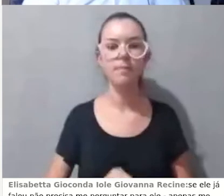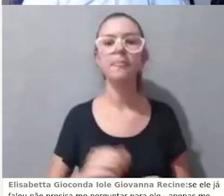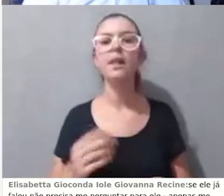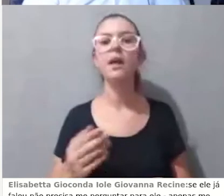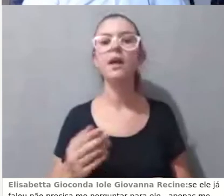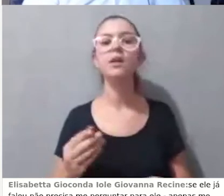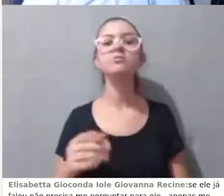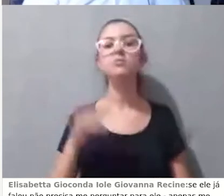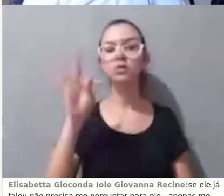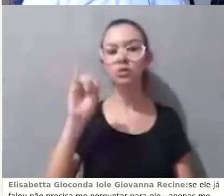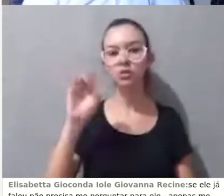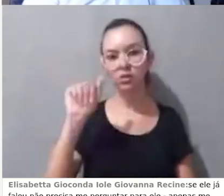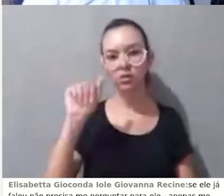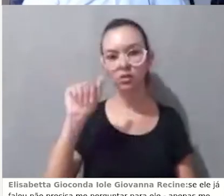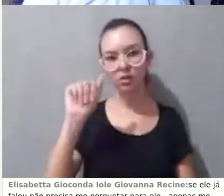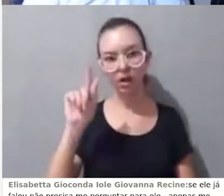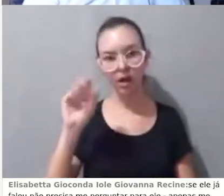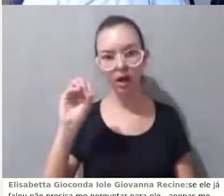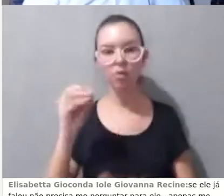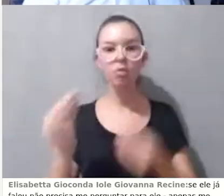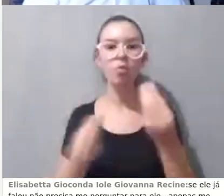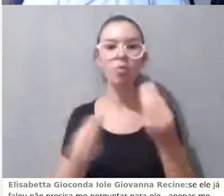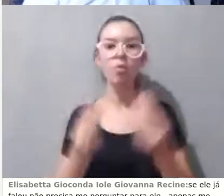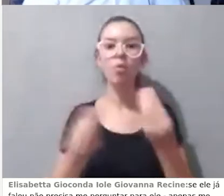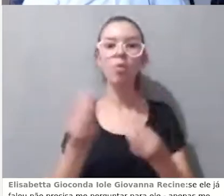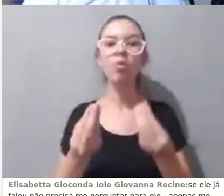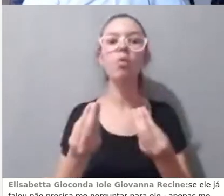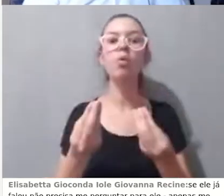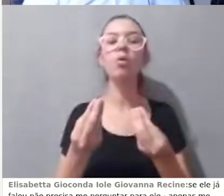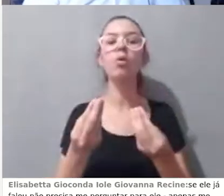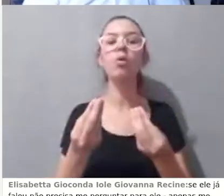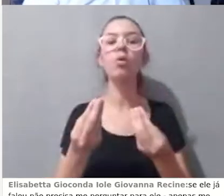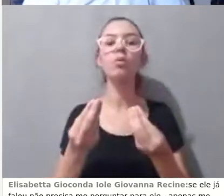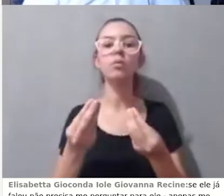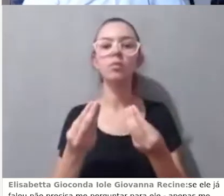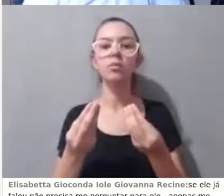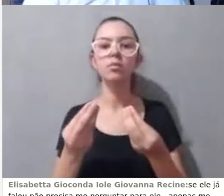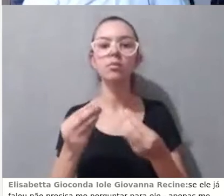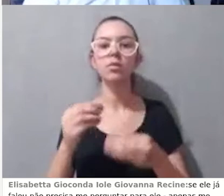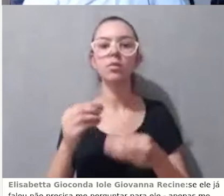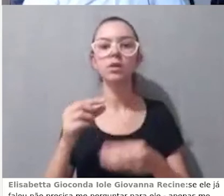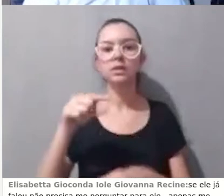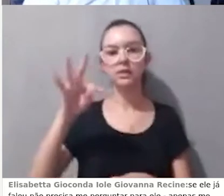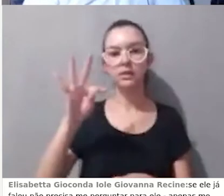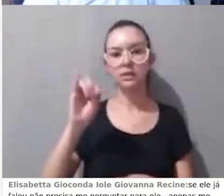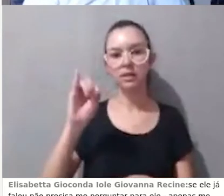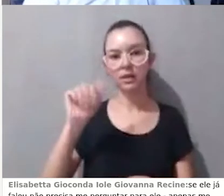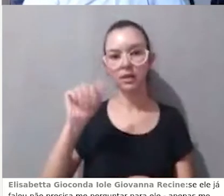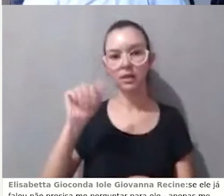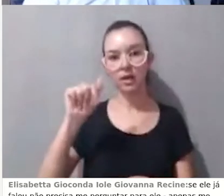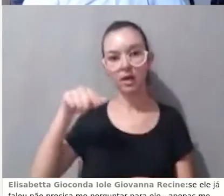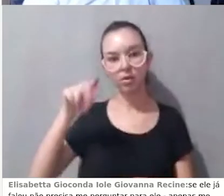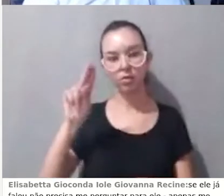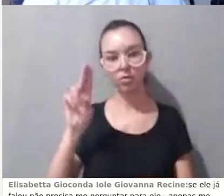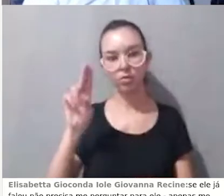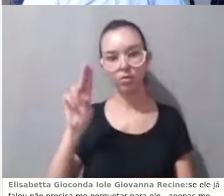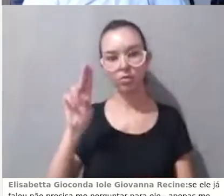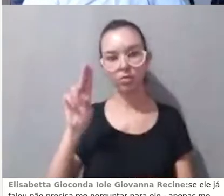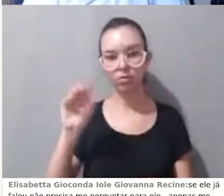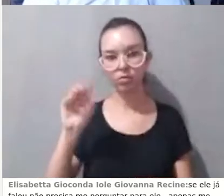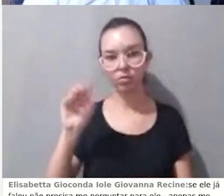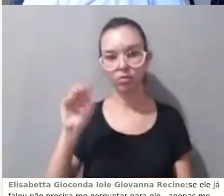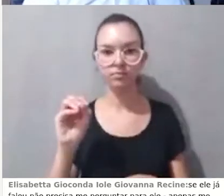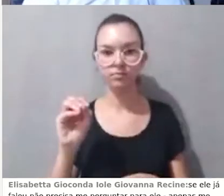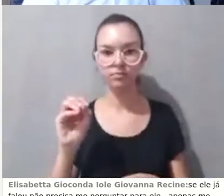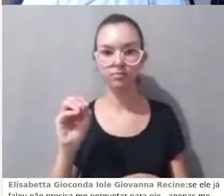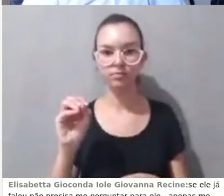recurso aqui de visualizações, os triângulos indicam os alunos que estão com nenhum recurso acessado.